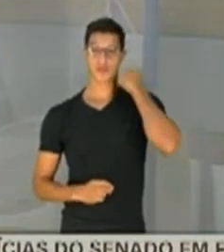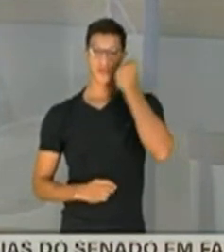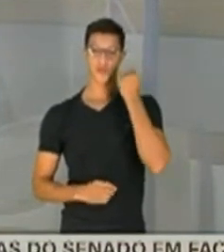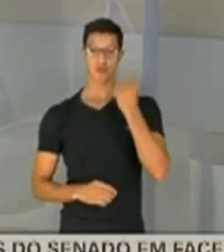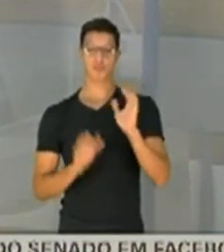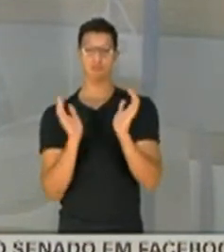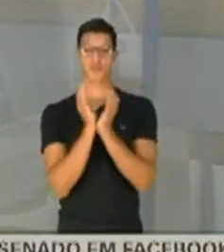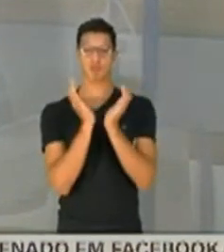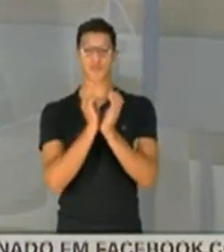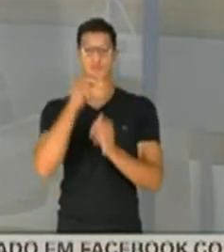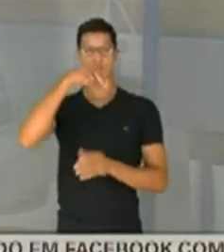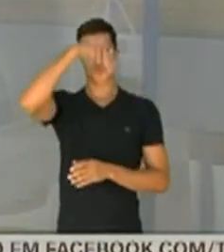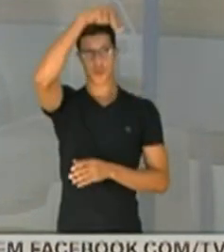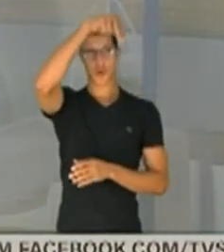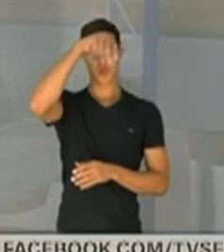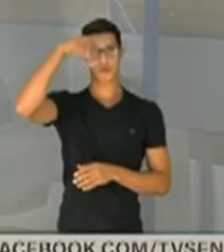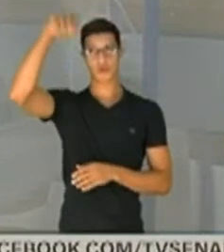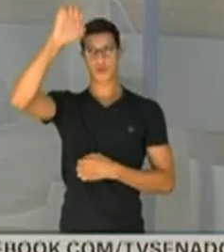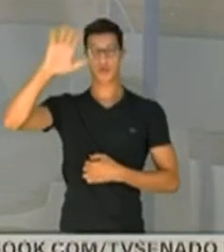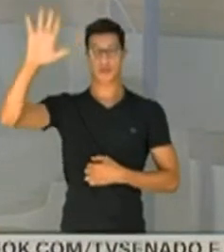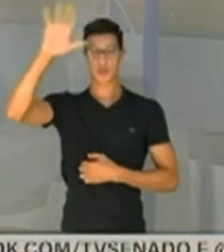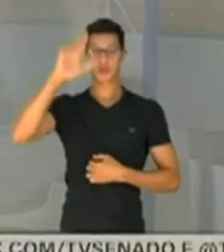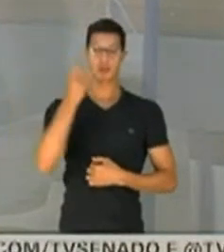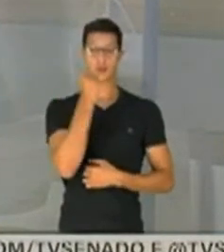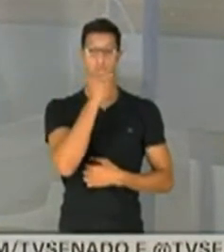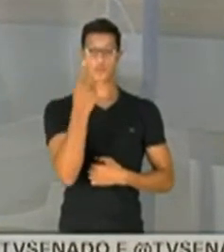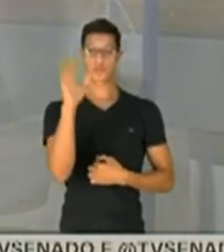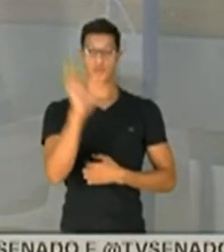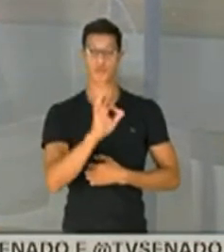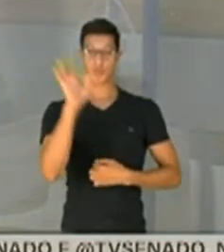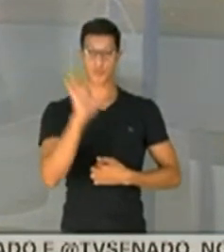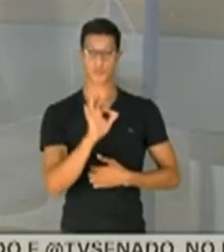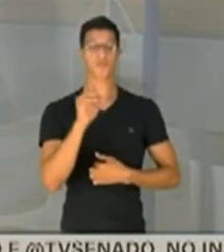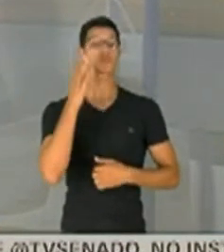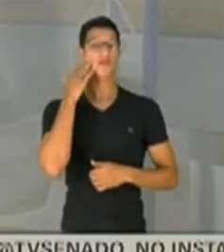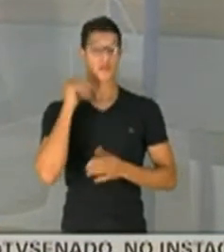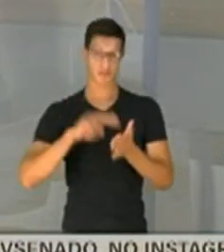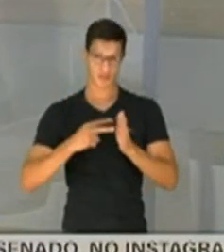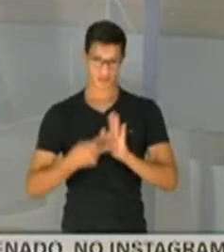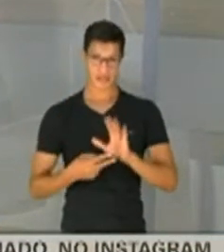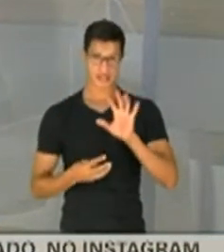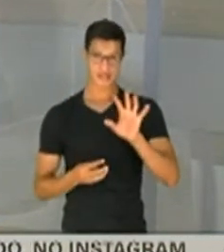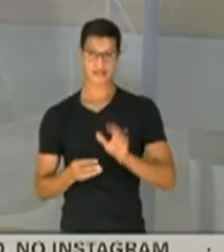comissão, do Norte e do Nordeste. 82%, você sabia disso?